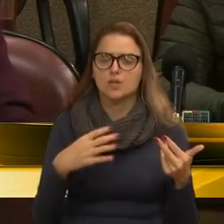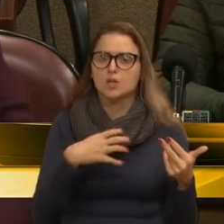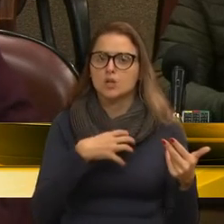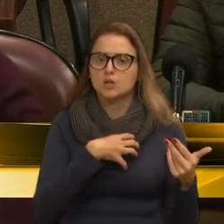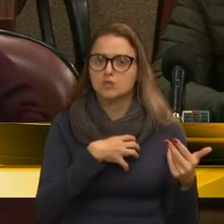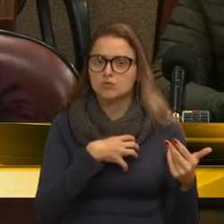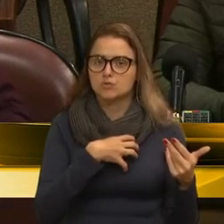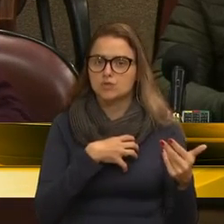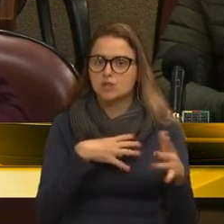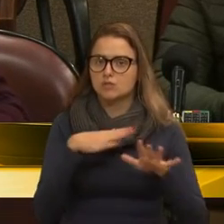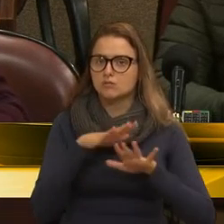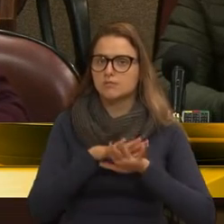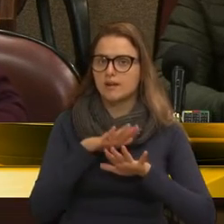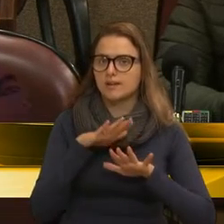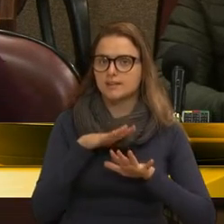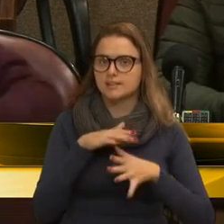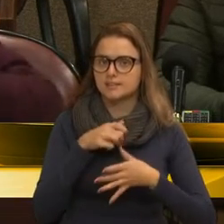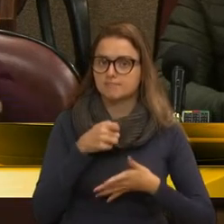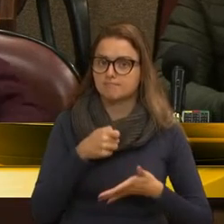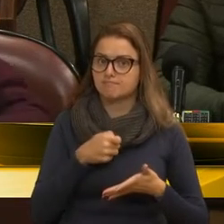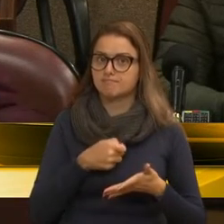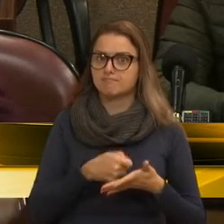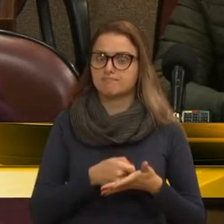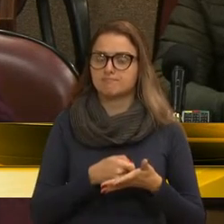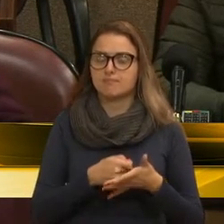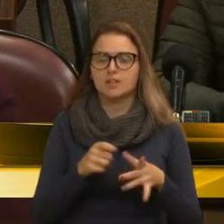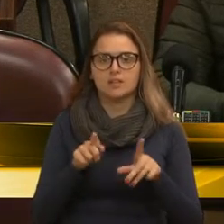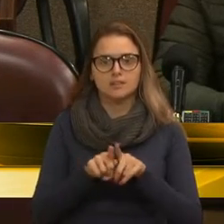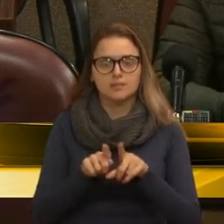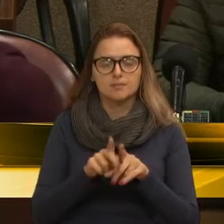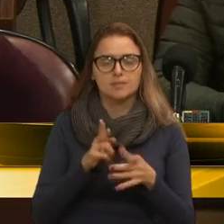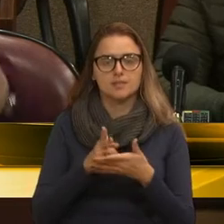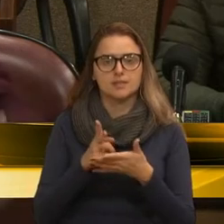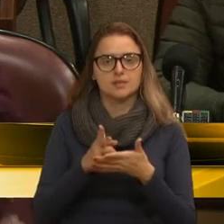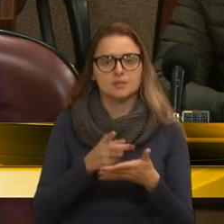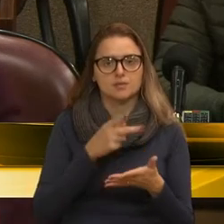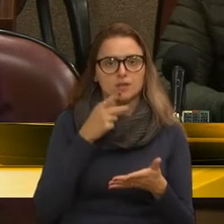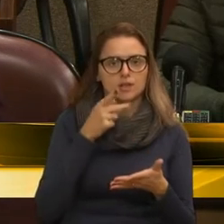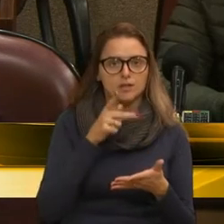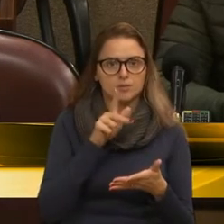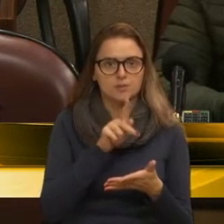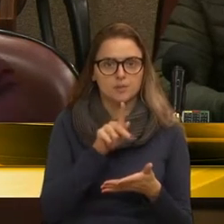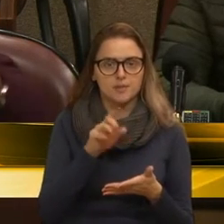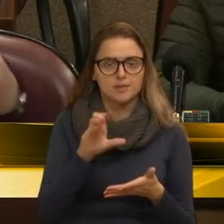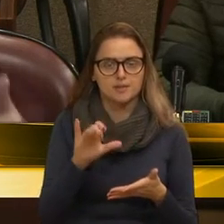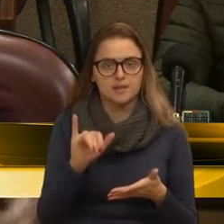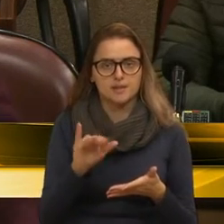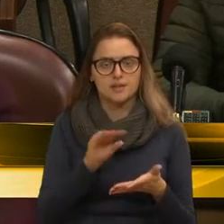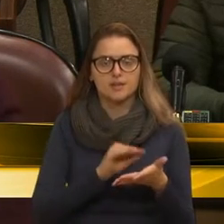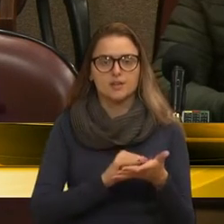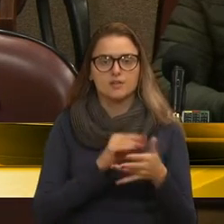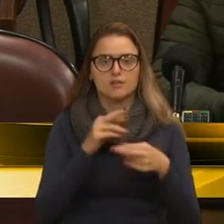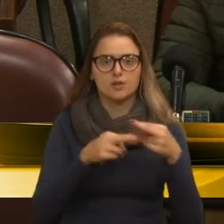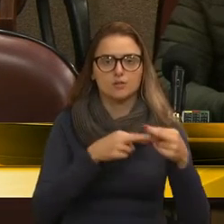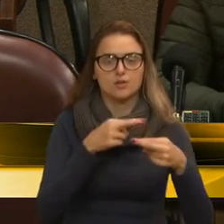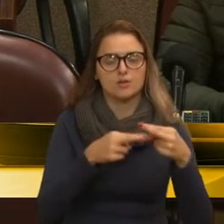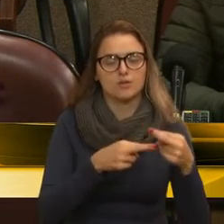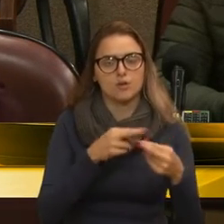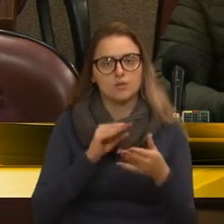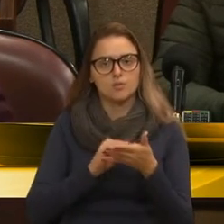resistente e diversas vezes pontuando, falta de PPCI, falta de reforma,